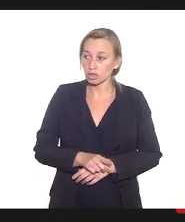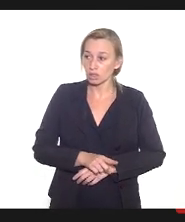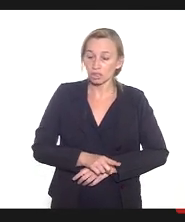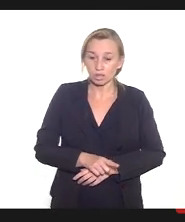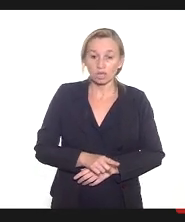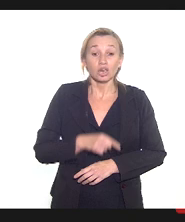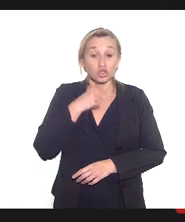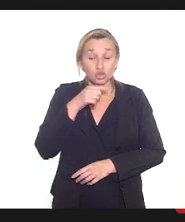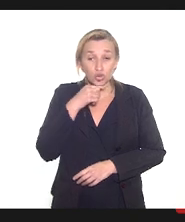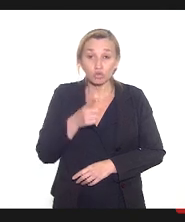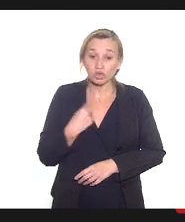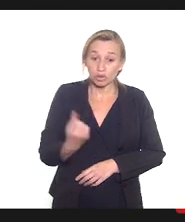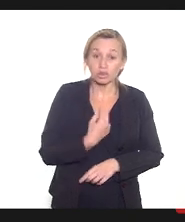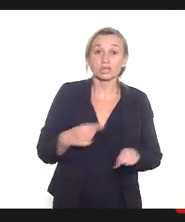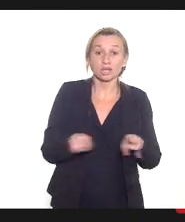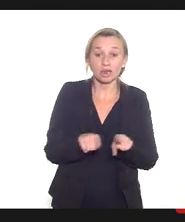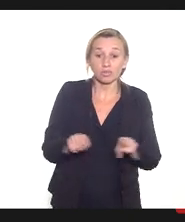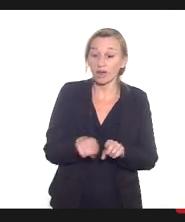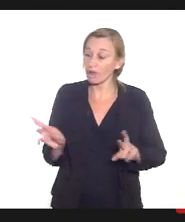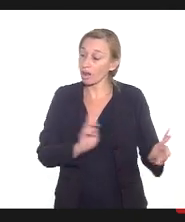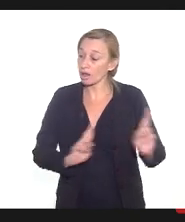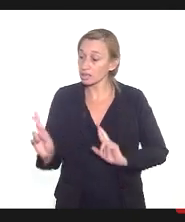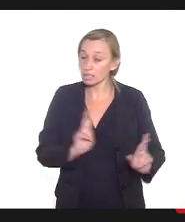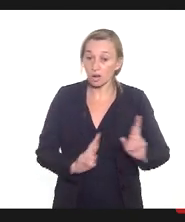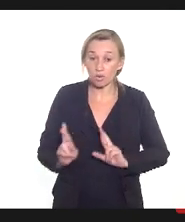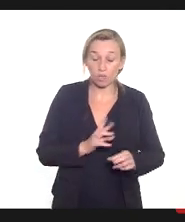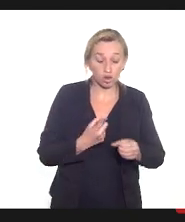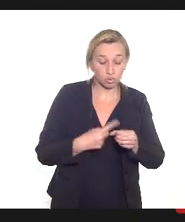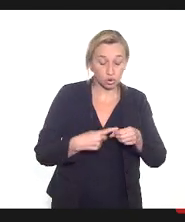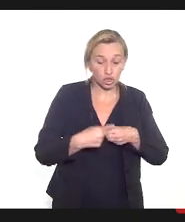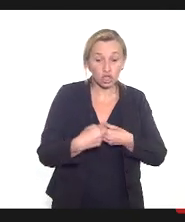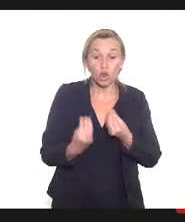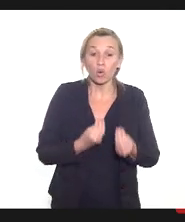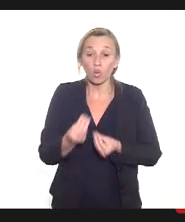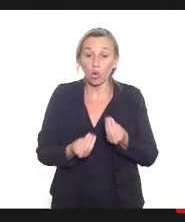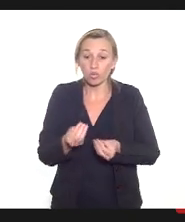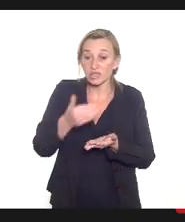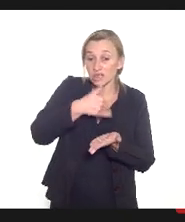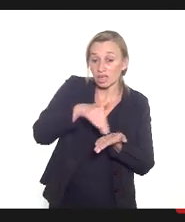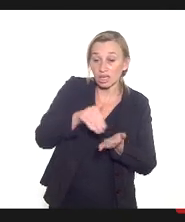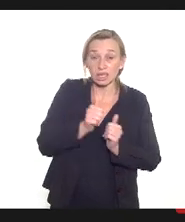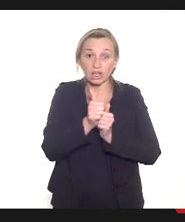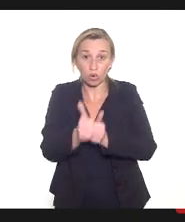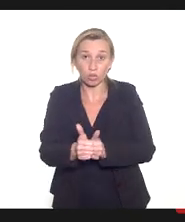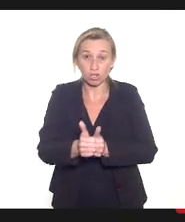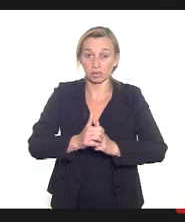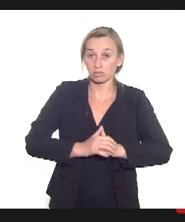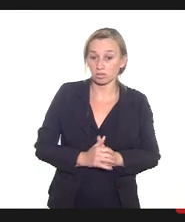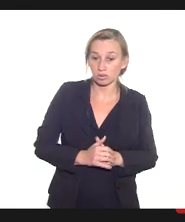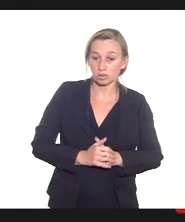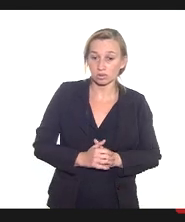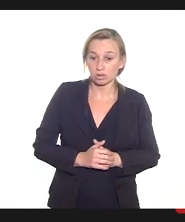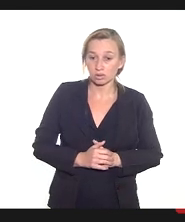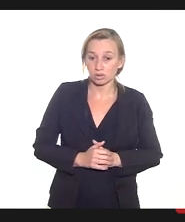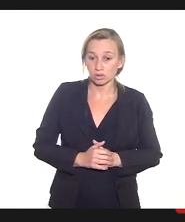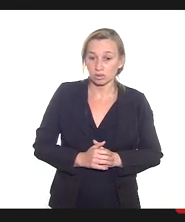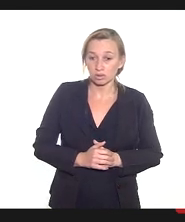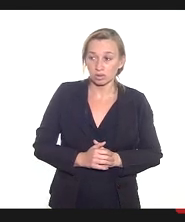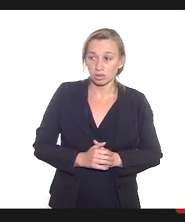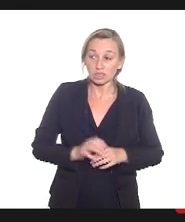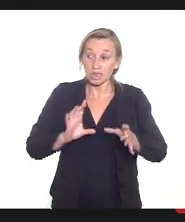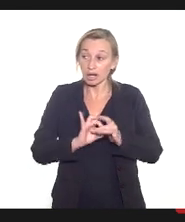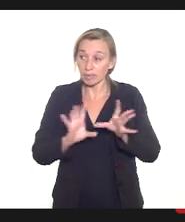dúvida também é em relação aos municípios como que a secretaria está acompanhando essa essa